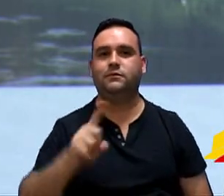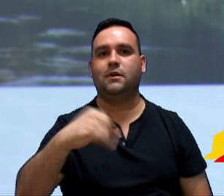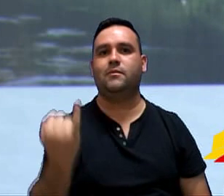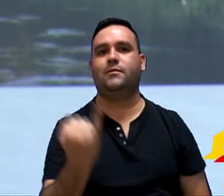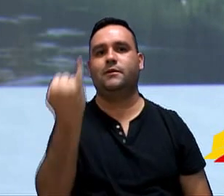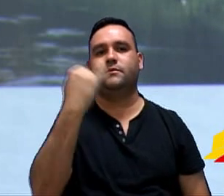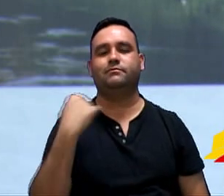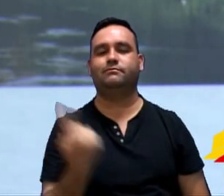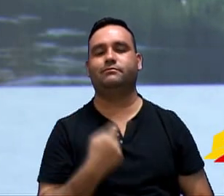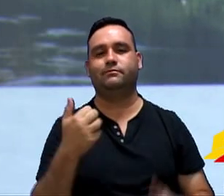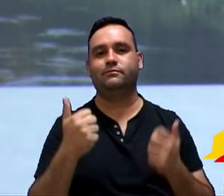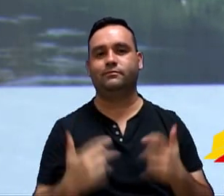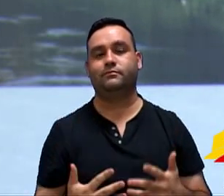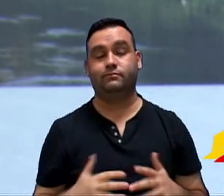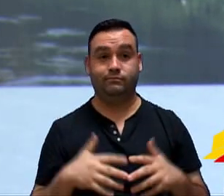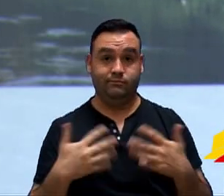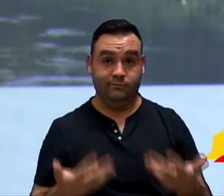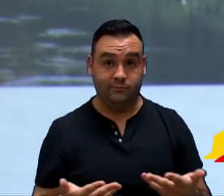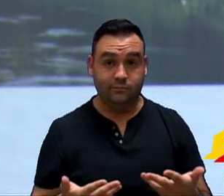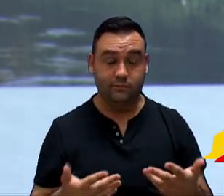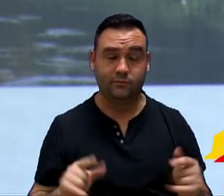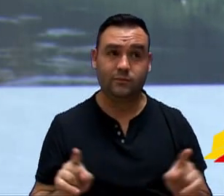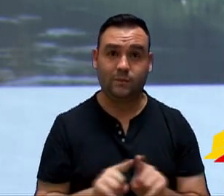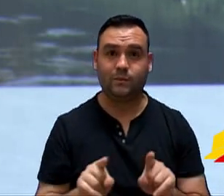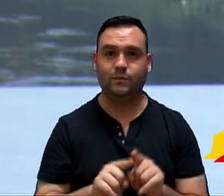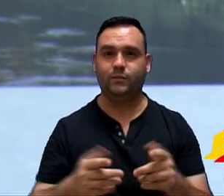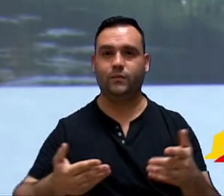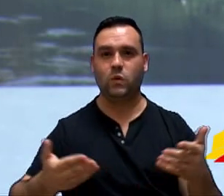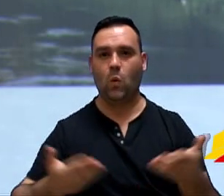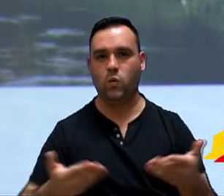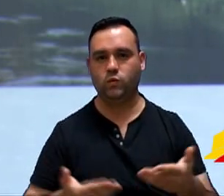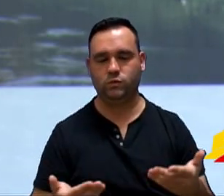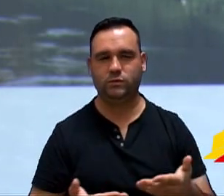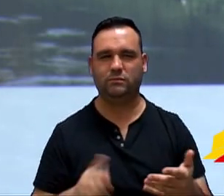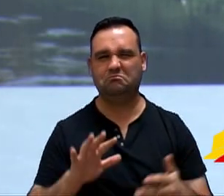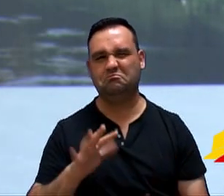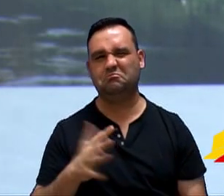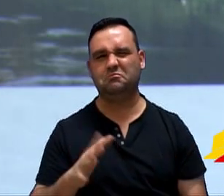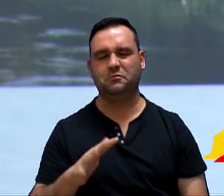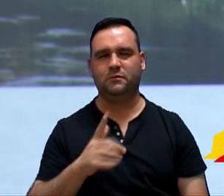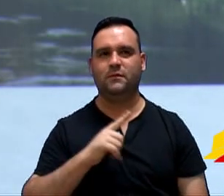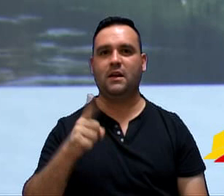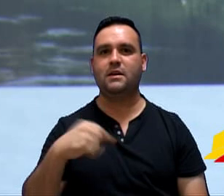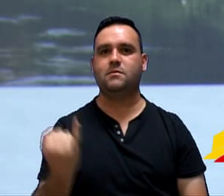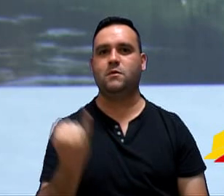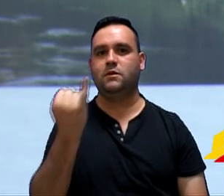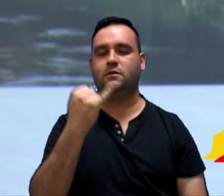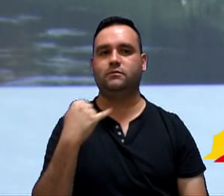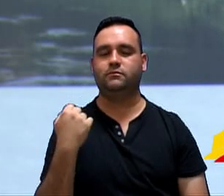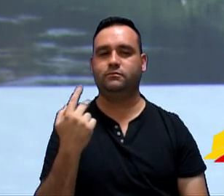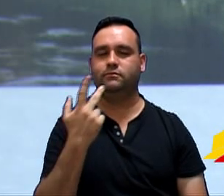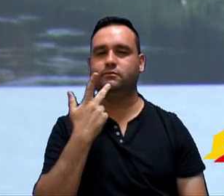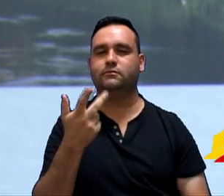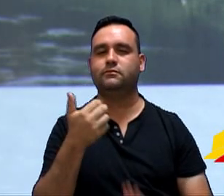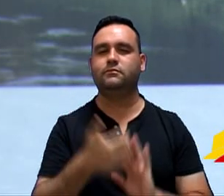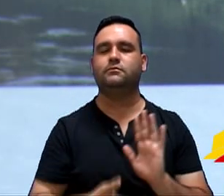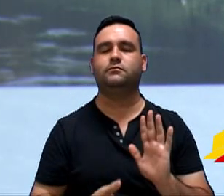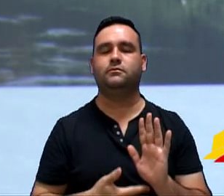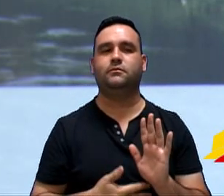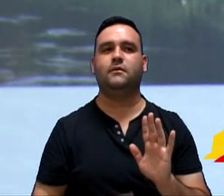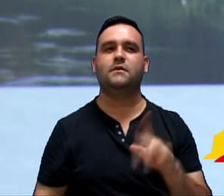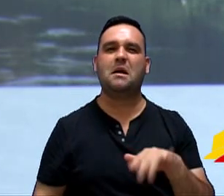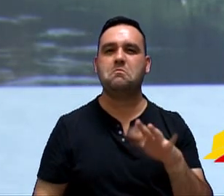importante colocar. Bom, e que hoje, aproximadamente, seria importante colocar, são